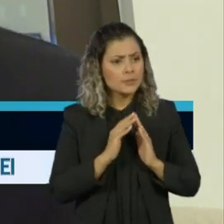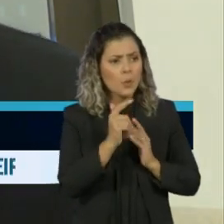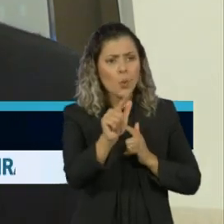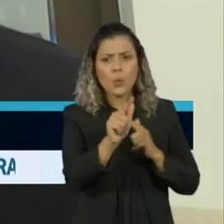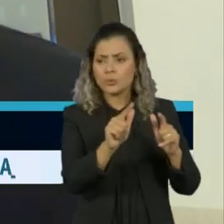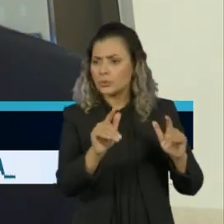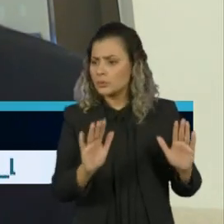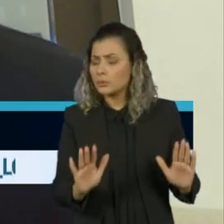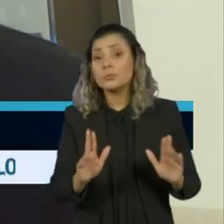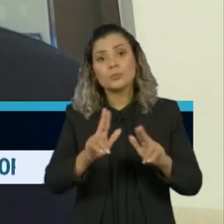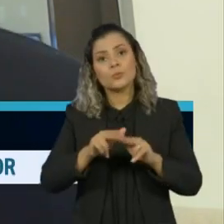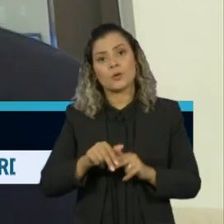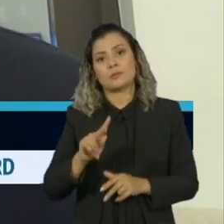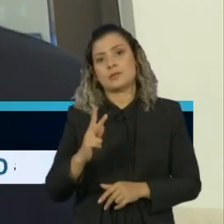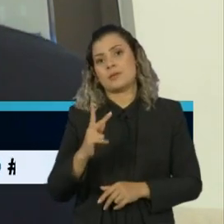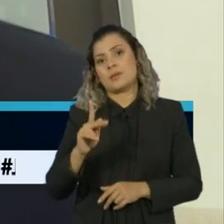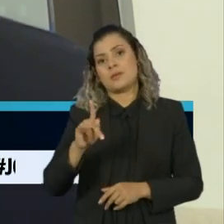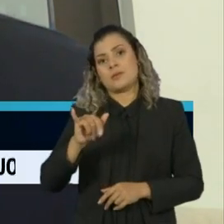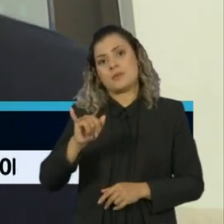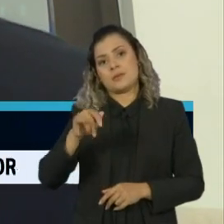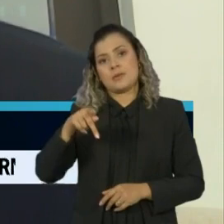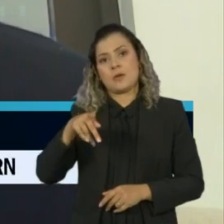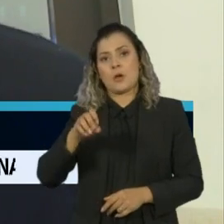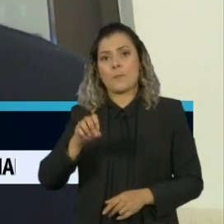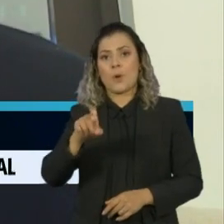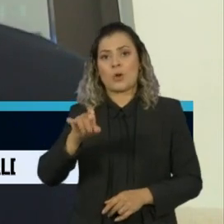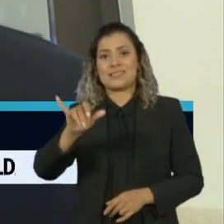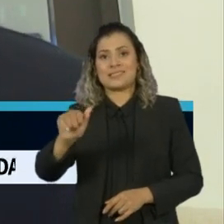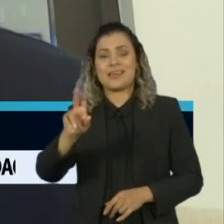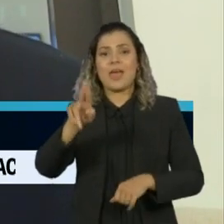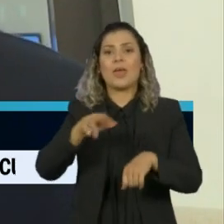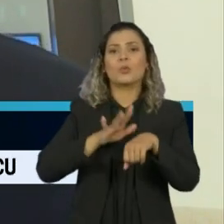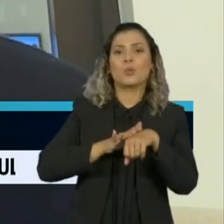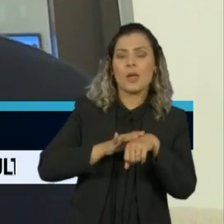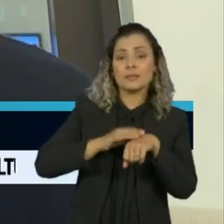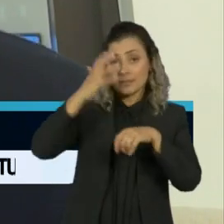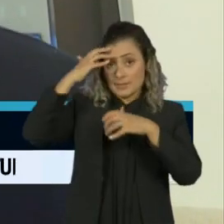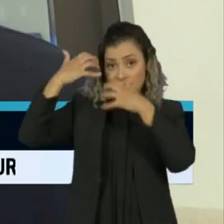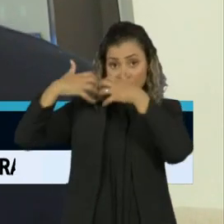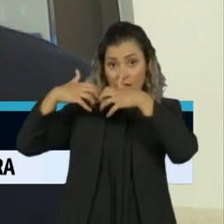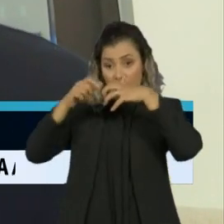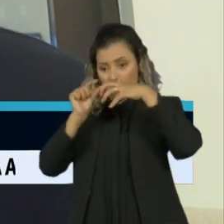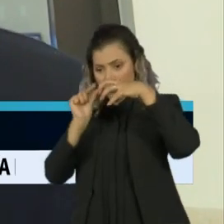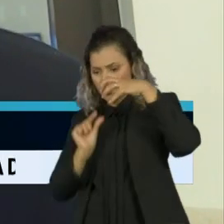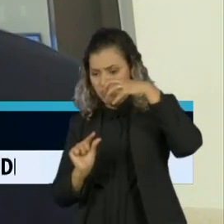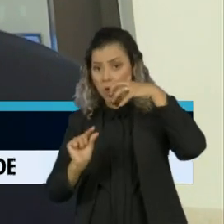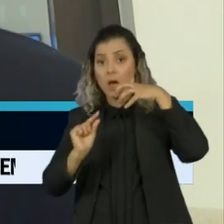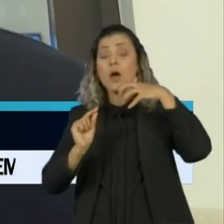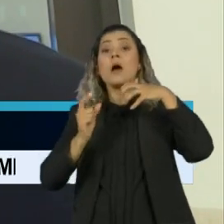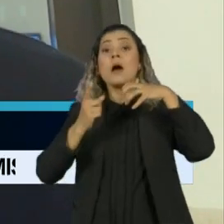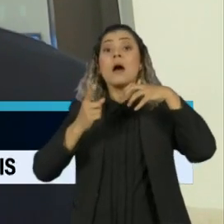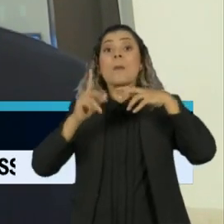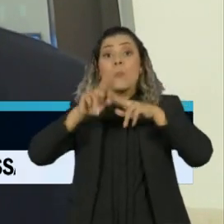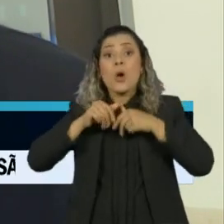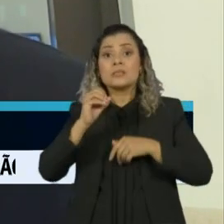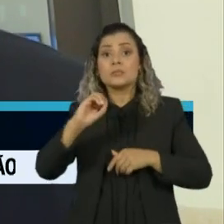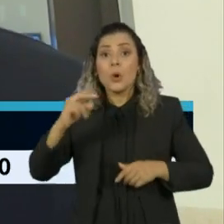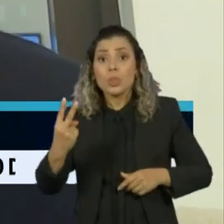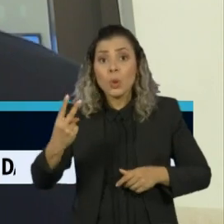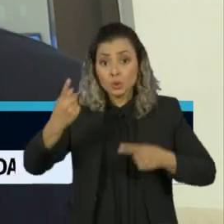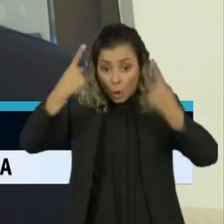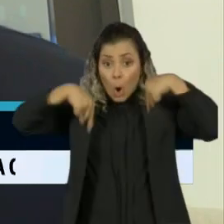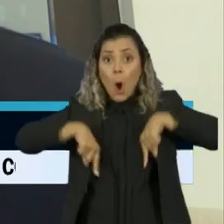hipóxia silenciosa. Então, objetivo nosso, junto com a SBI, é, primeiro, conscientizar as pessoas da importância de